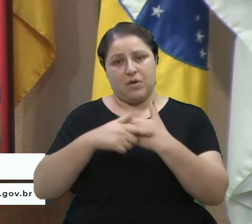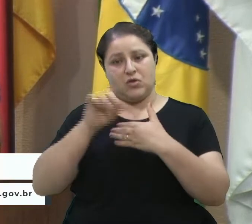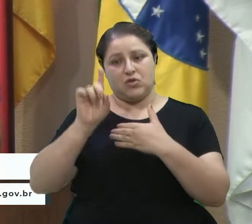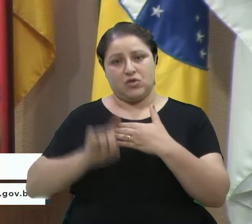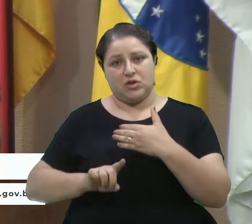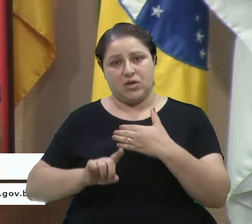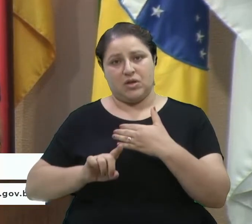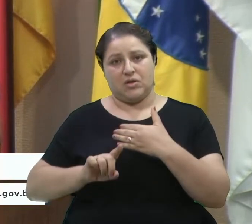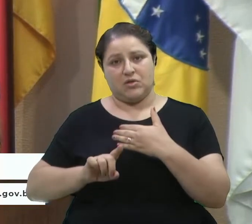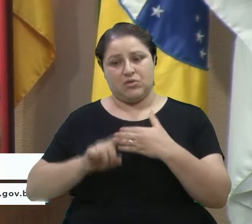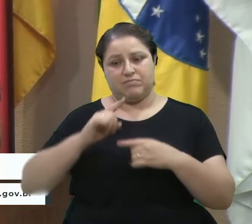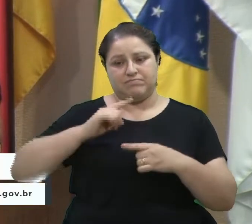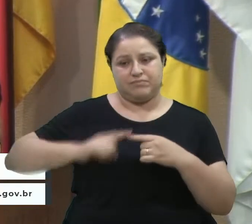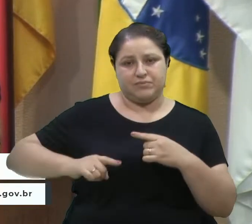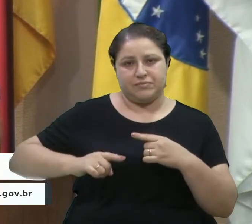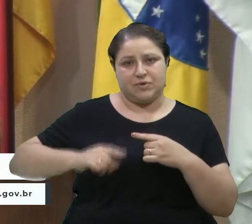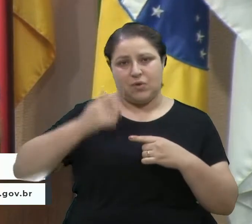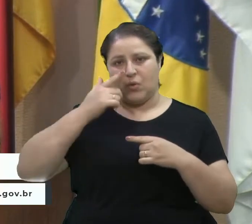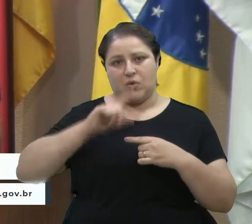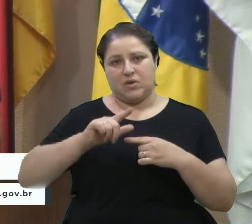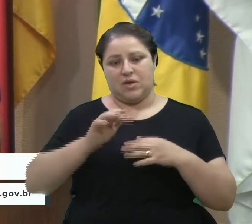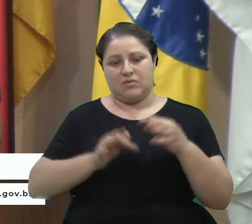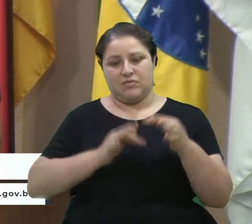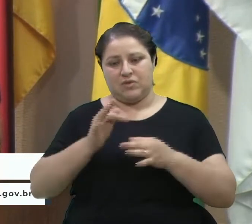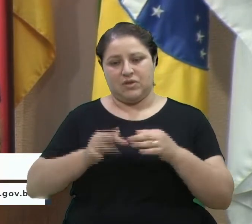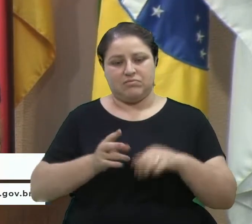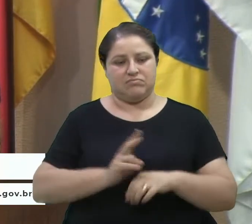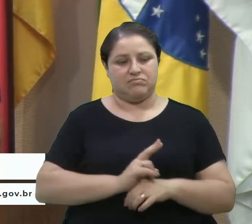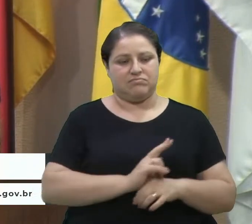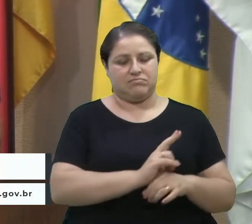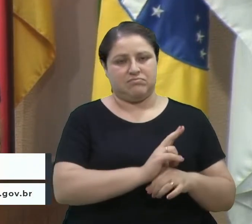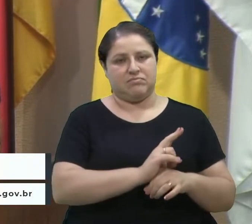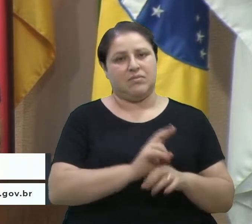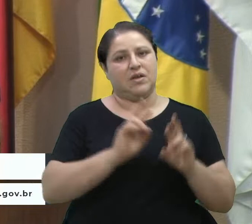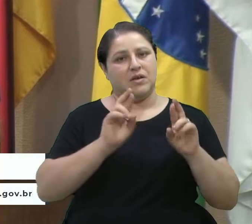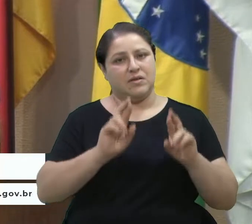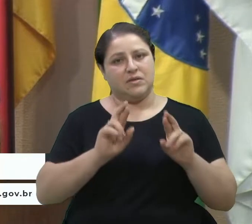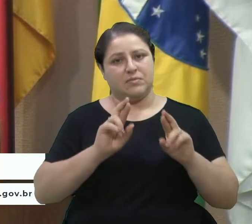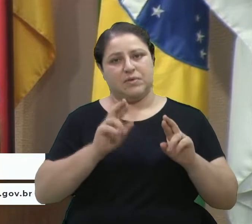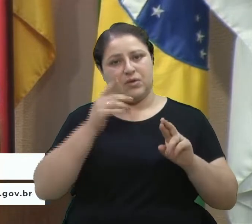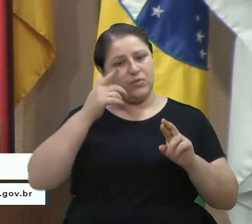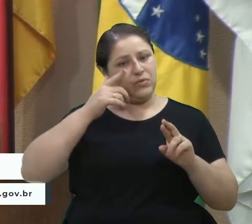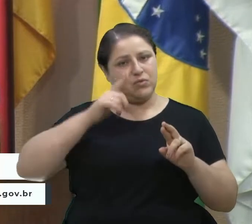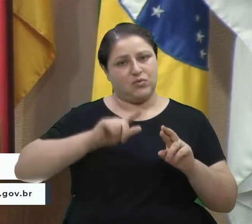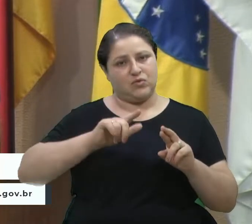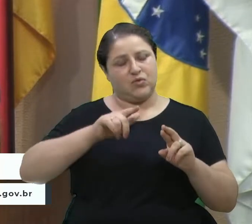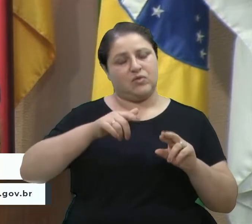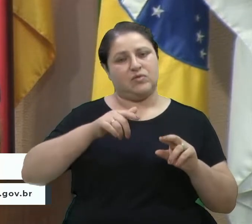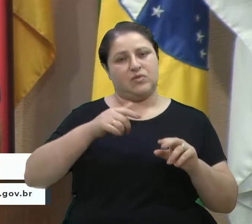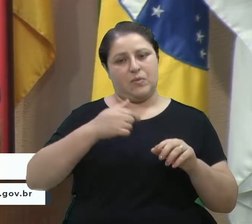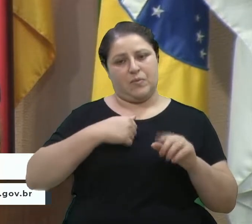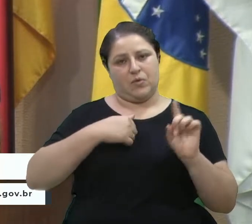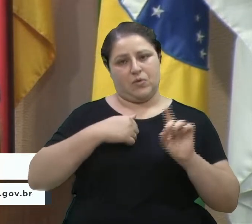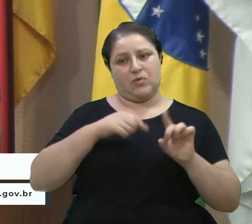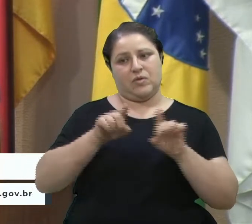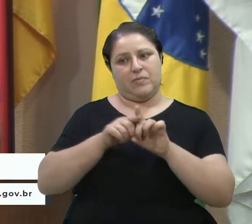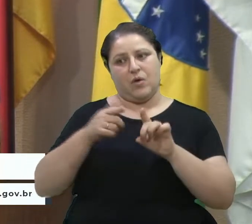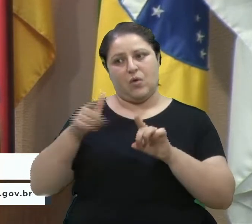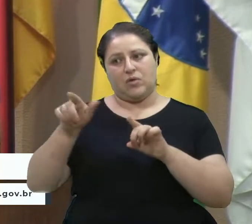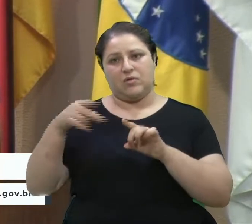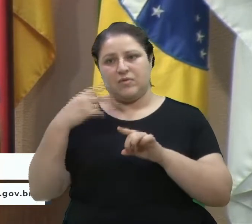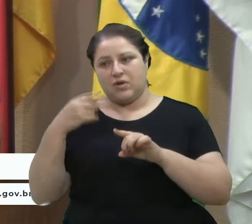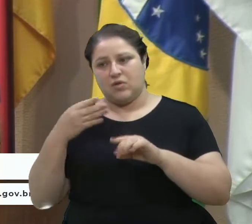cercear, não conseguir cumprir a função de fiscalizador. Então, espero que não se repita, não só comigo, mas com os próximos vereadores que forem lá